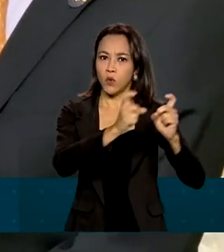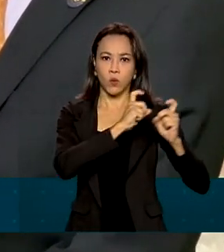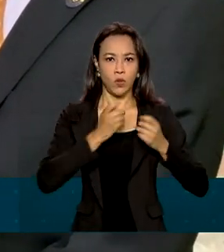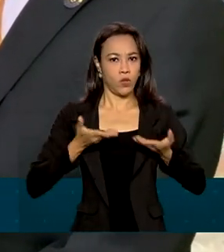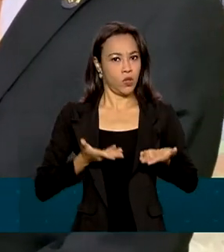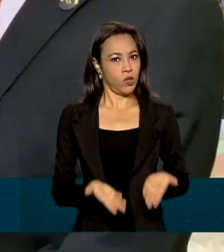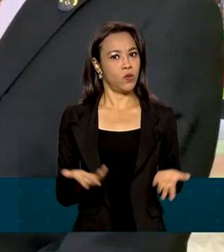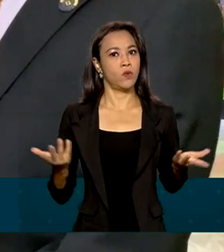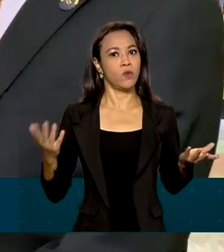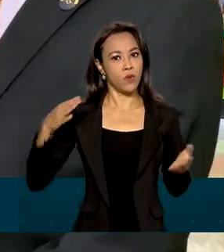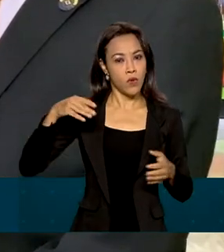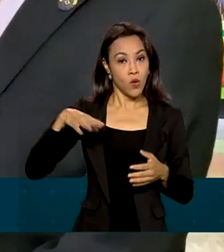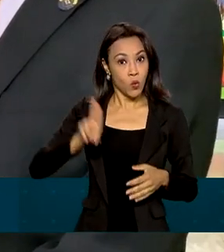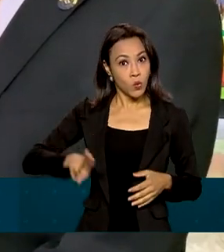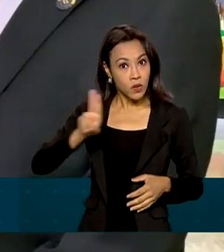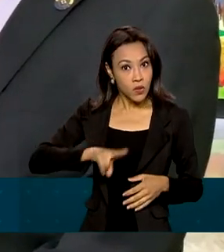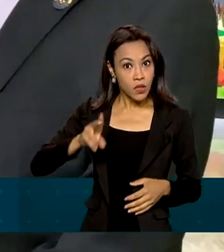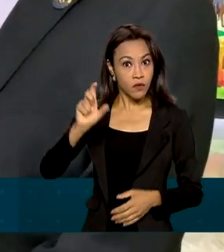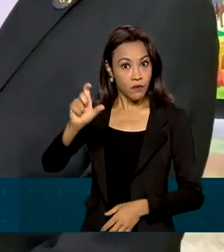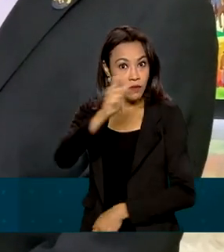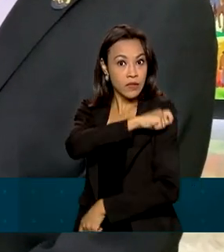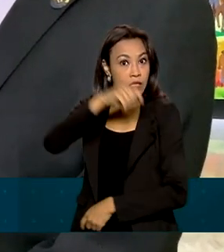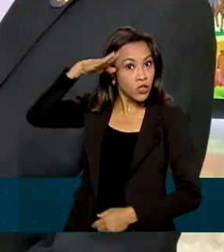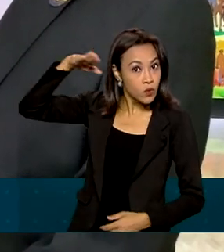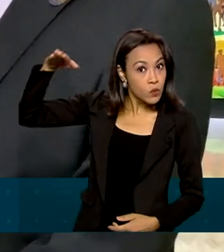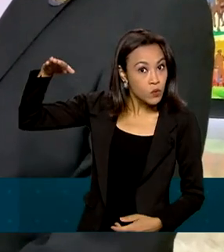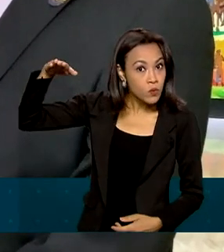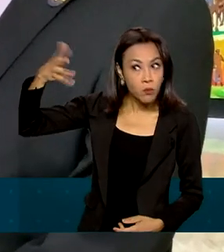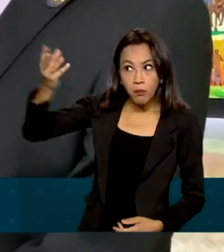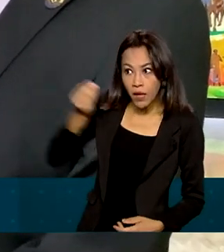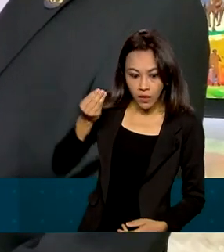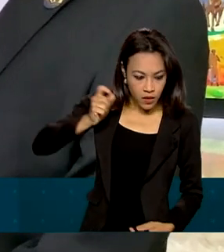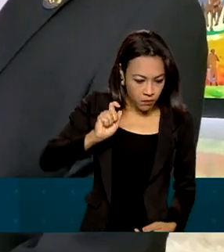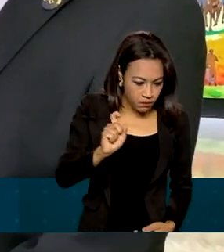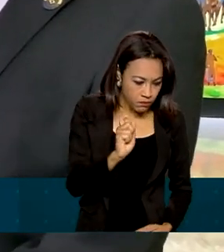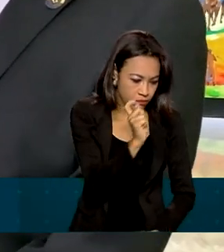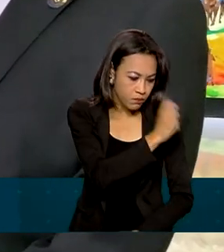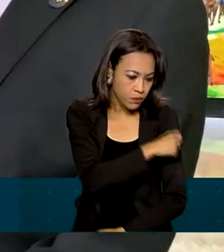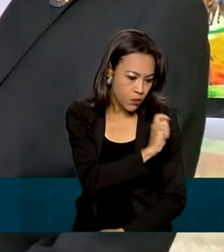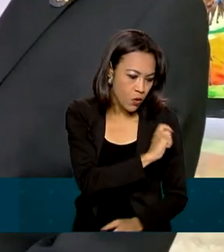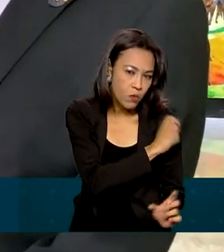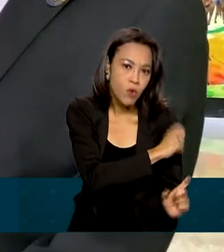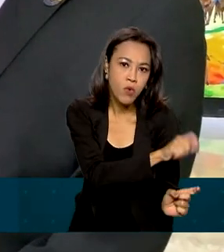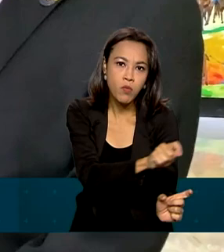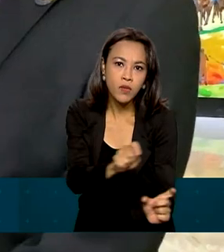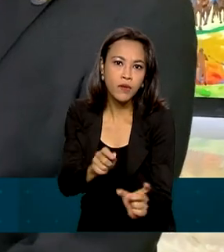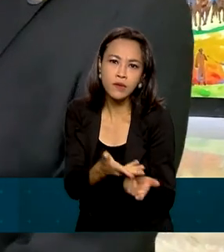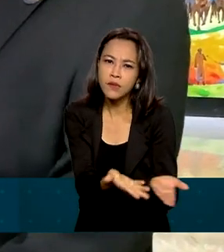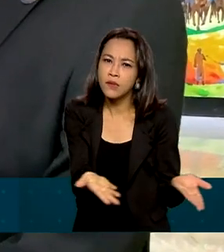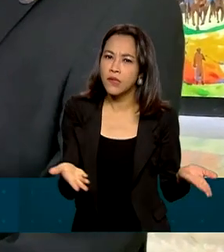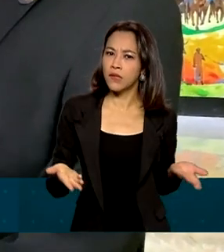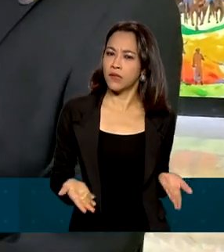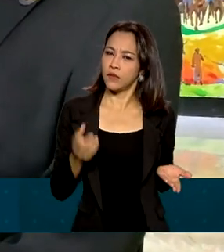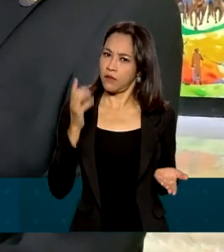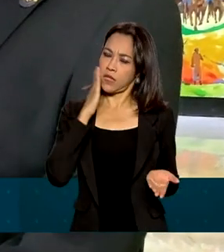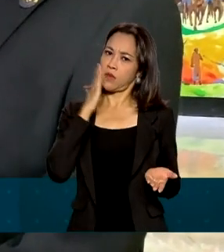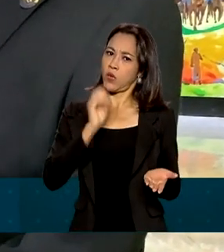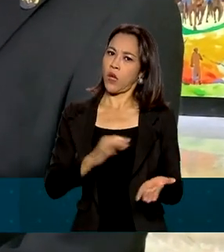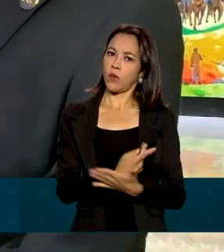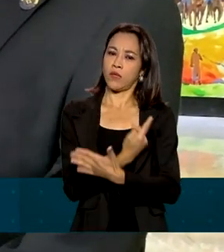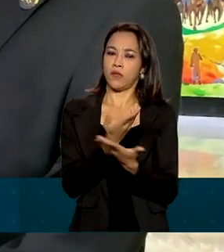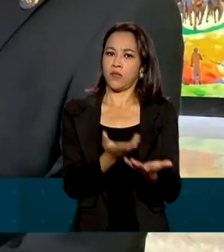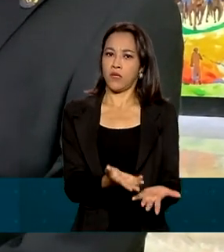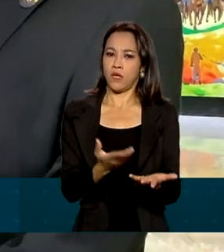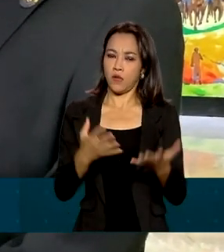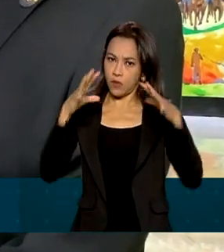aplicação de doses de adultos, então, a nossa obrigação, é a obrigação do governo federal, apurar o que está acontecendo. O Supremo Tribunal Federal, prontamente,